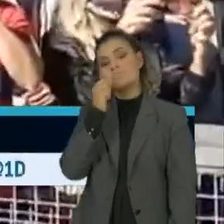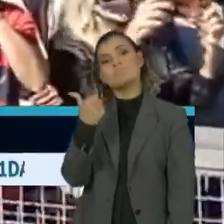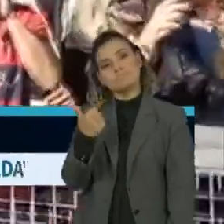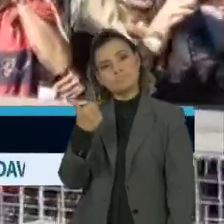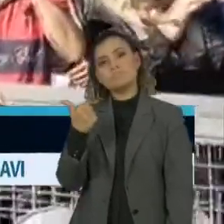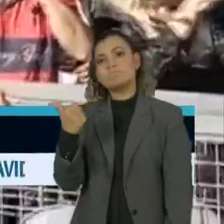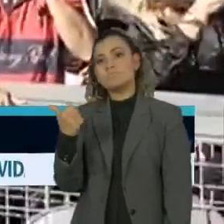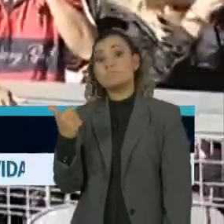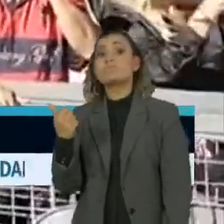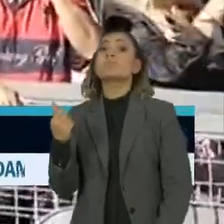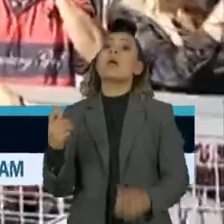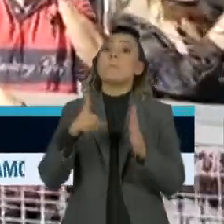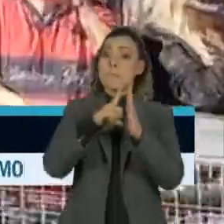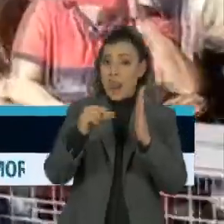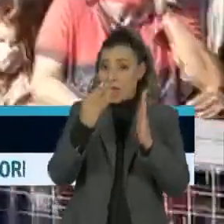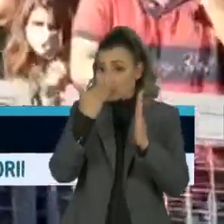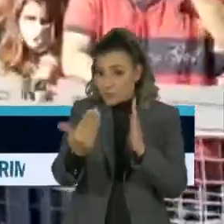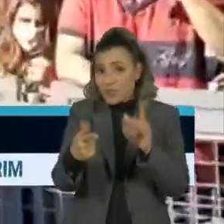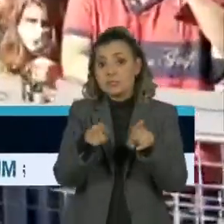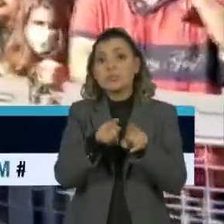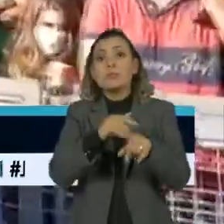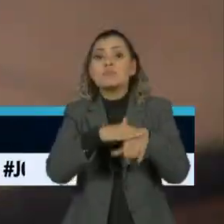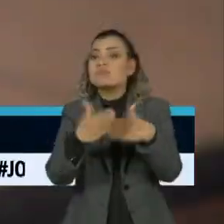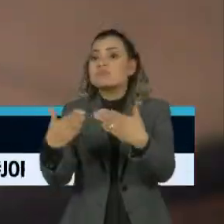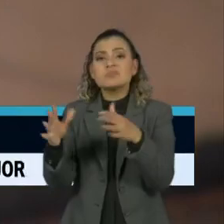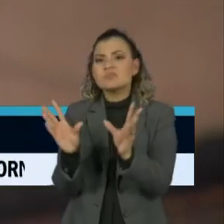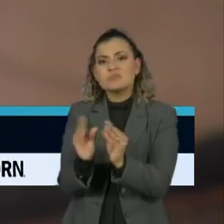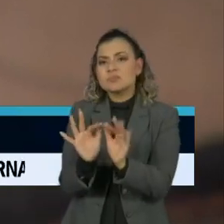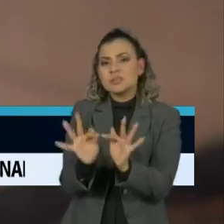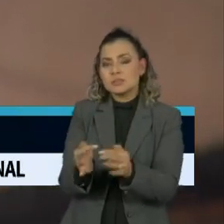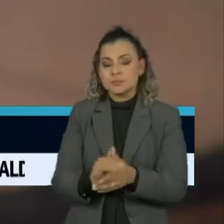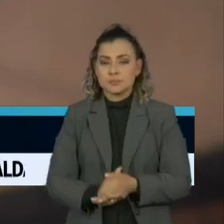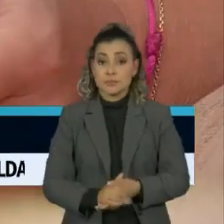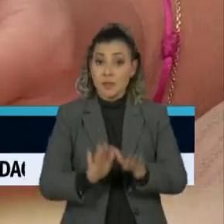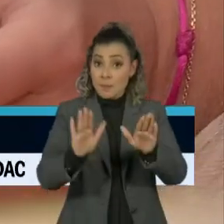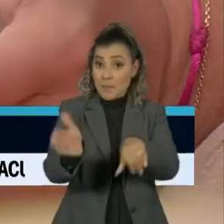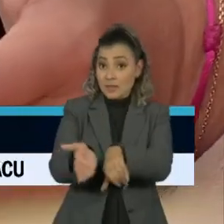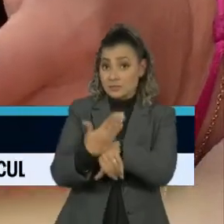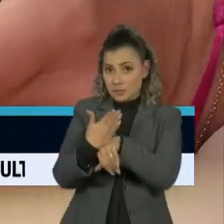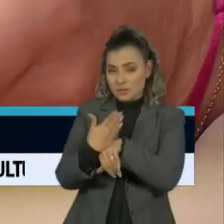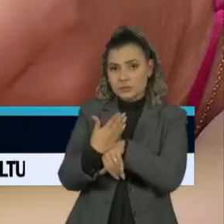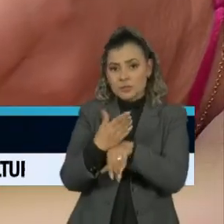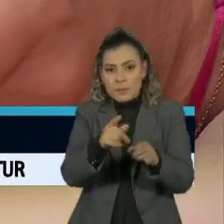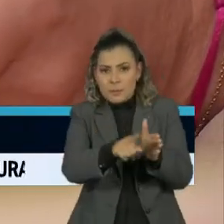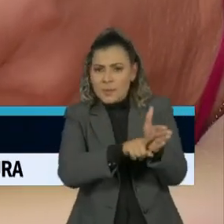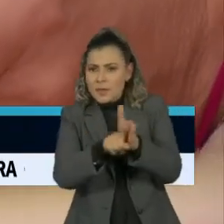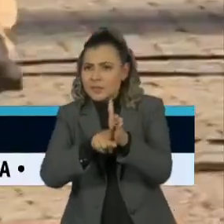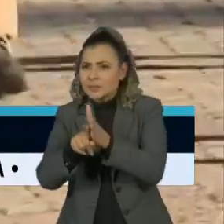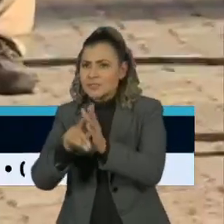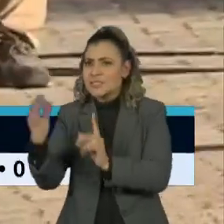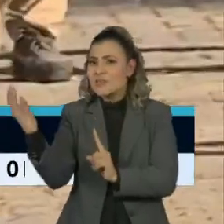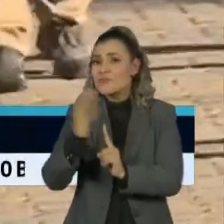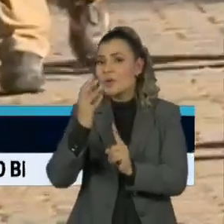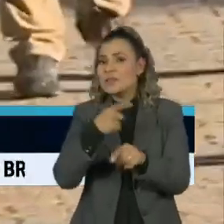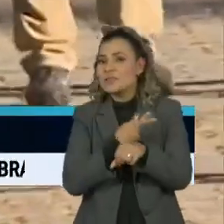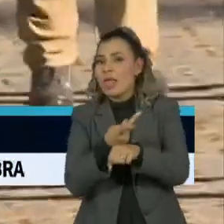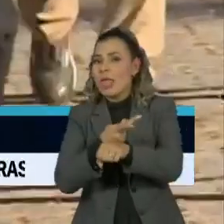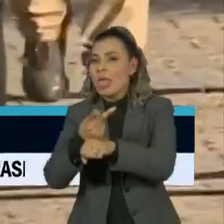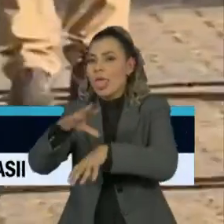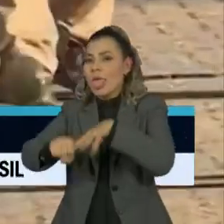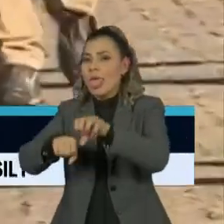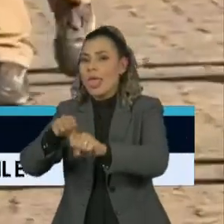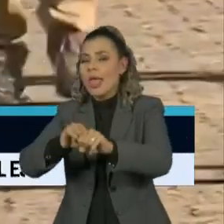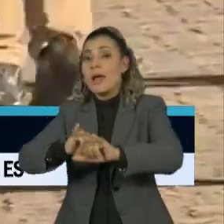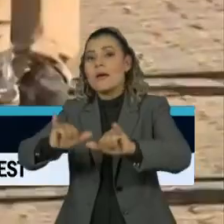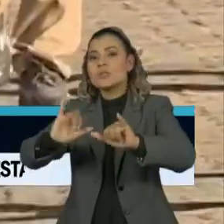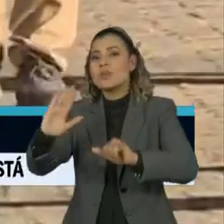Lá, falou pouco e também apenas com os apoiadores. Mais cedo, uma pesquisa indicou os primeiros possíveis reflexos da operação fake news,